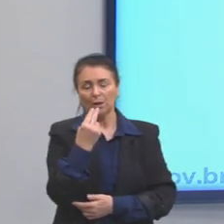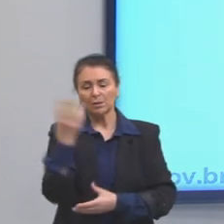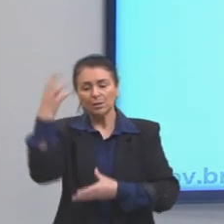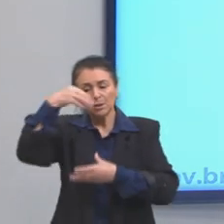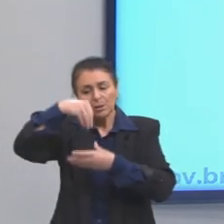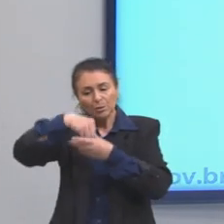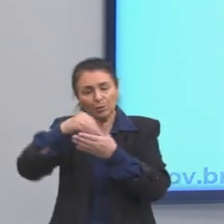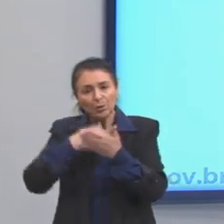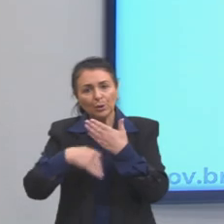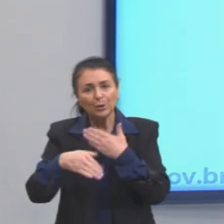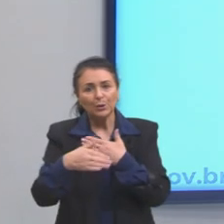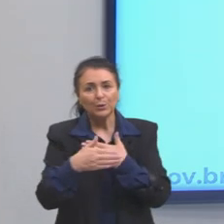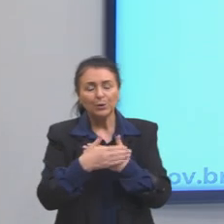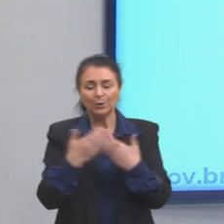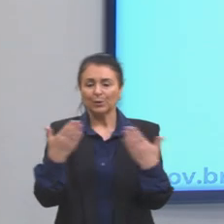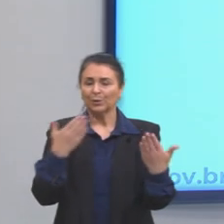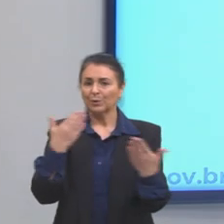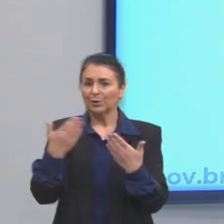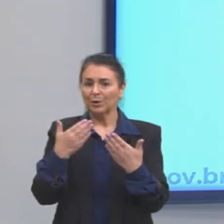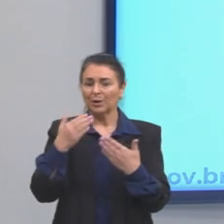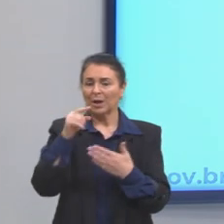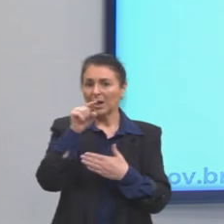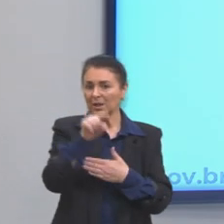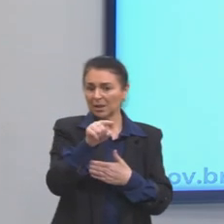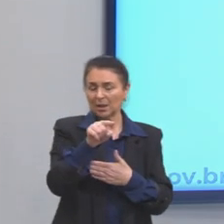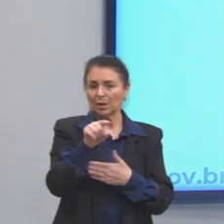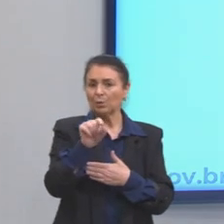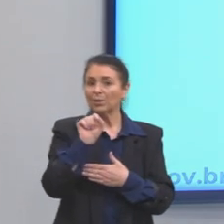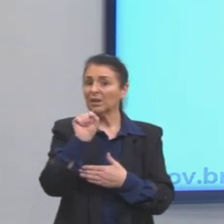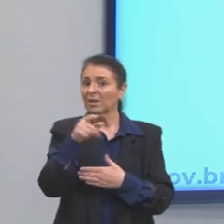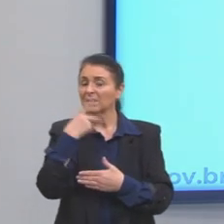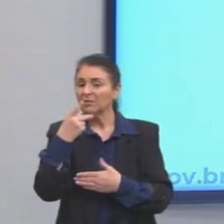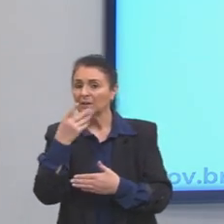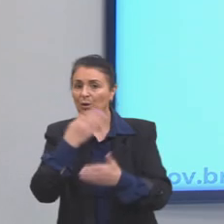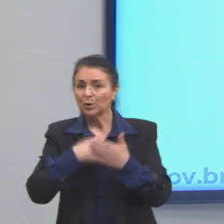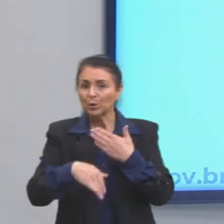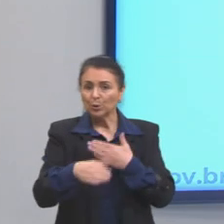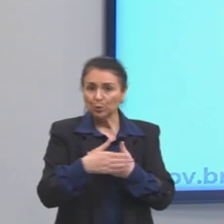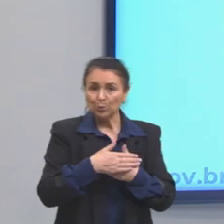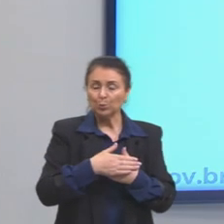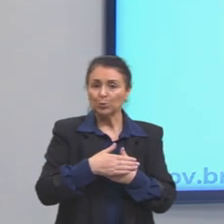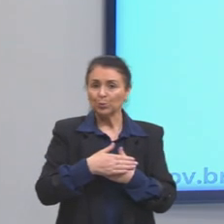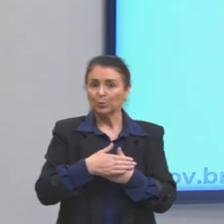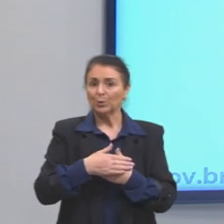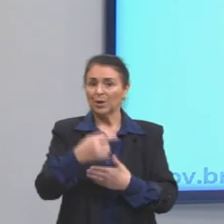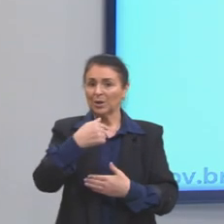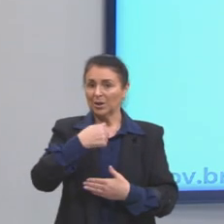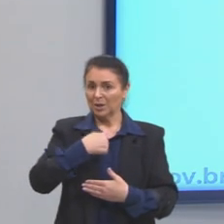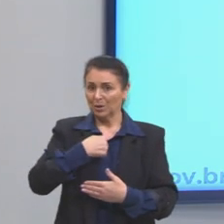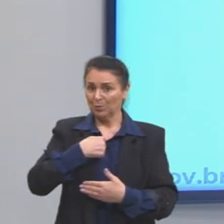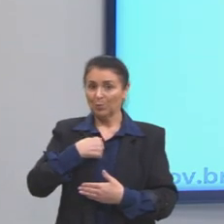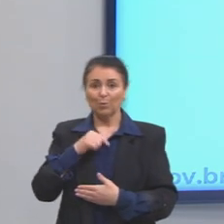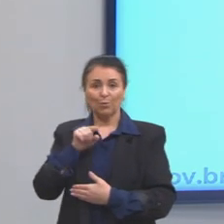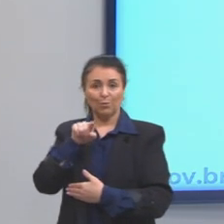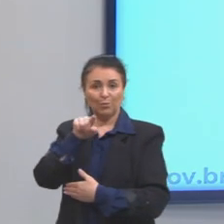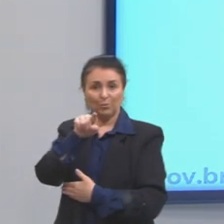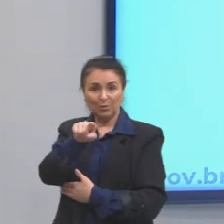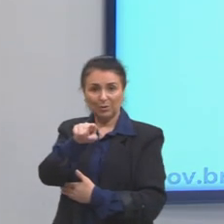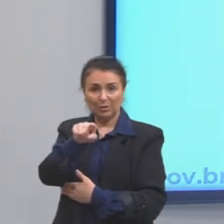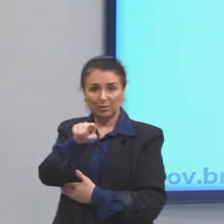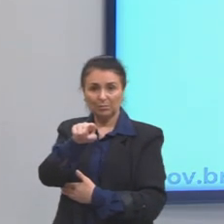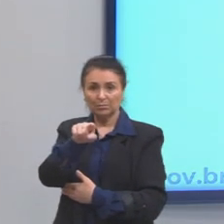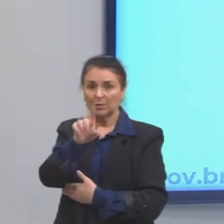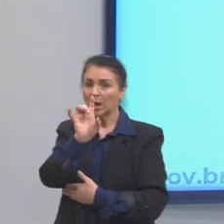as demais. Comparando aquilo a que ela se refere, tudo que podemos chamar eu ou até você é apenas